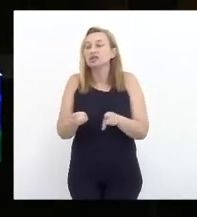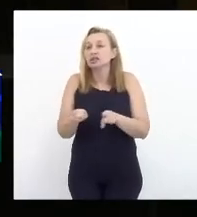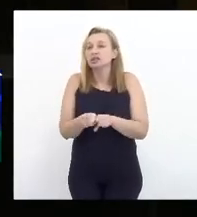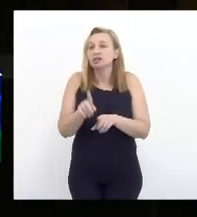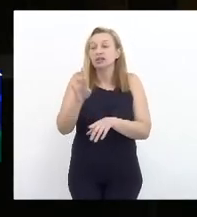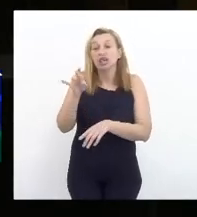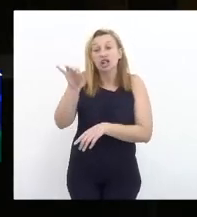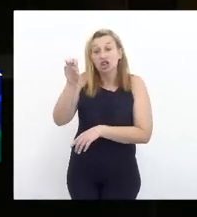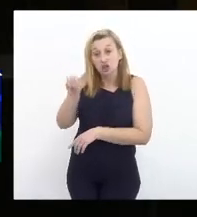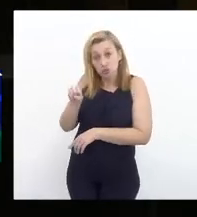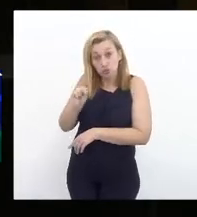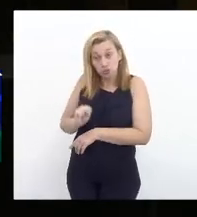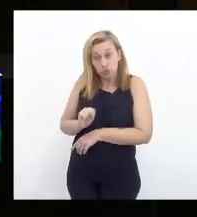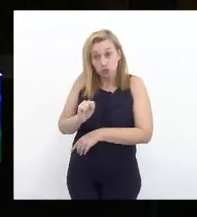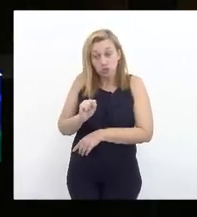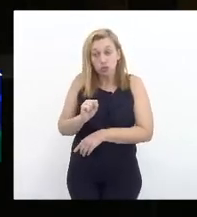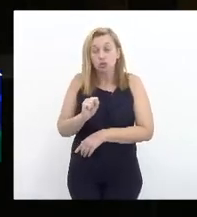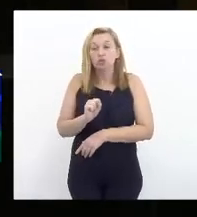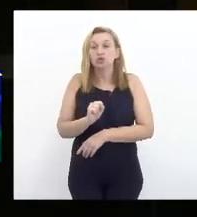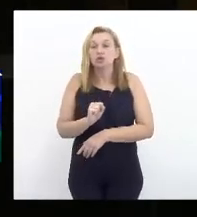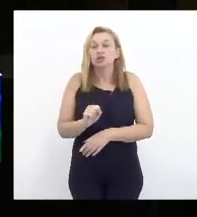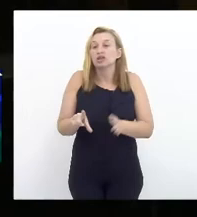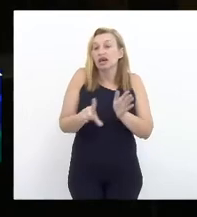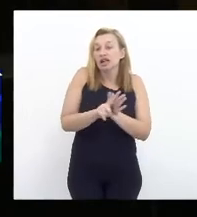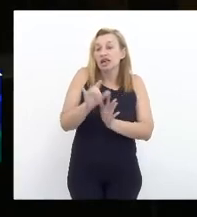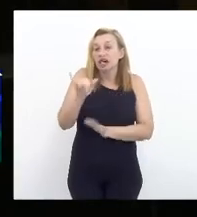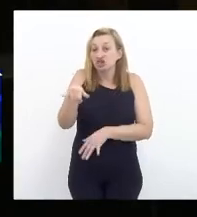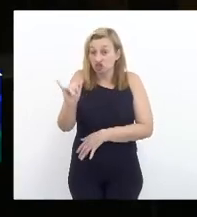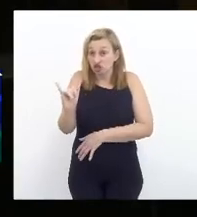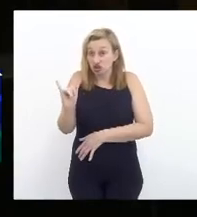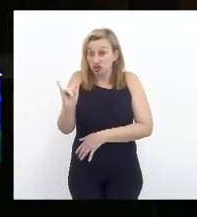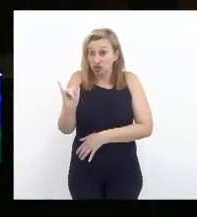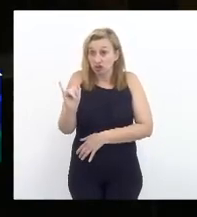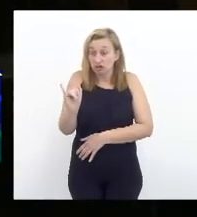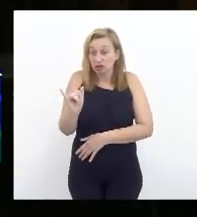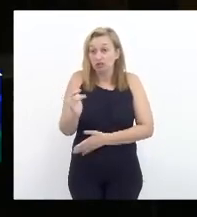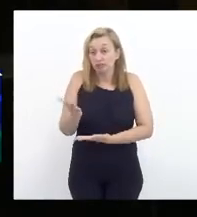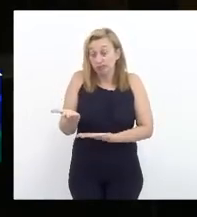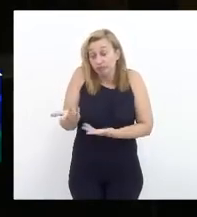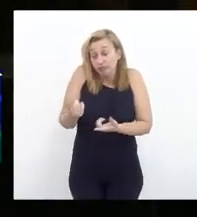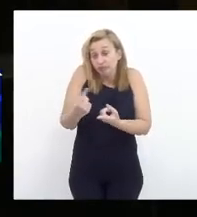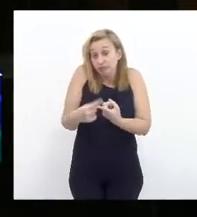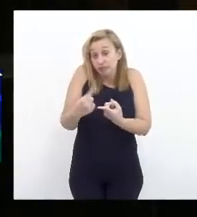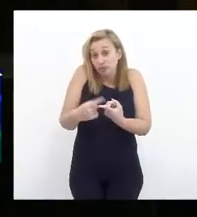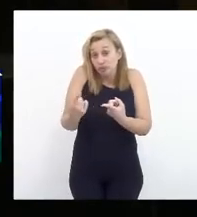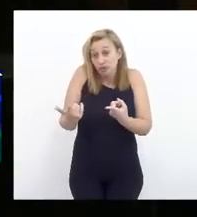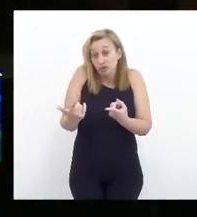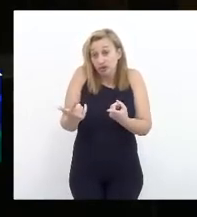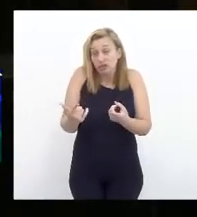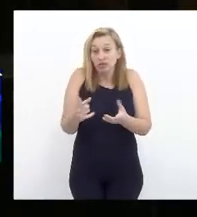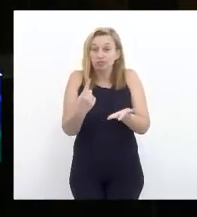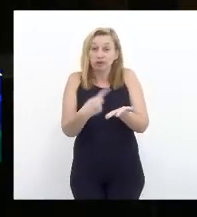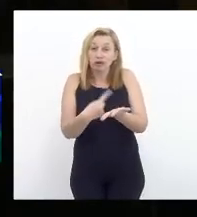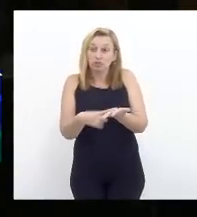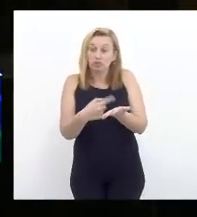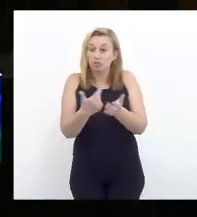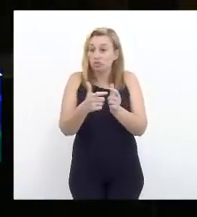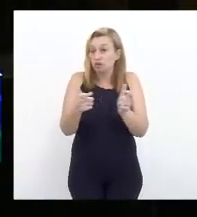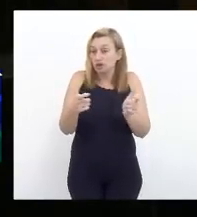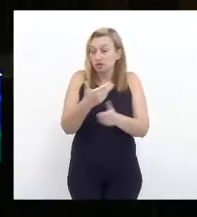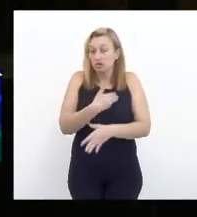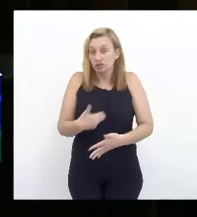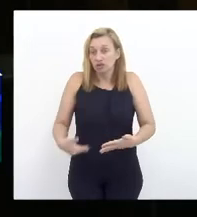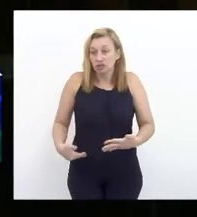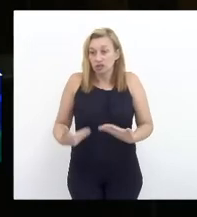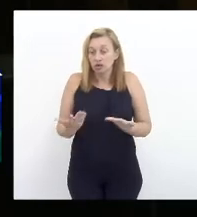créditos oriundos da Lei Candir, porque foi feito um grande acordo por governadores,